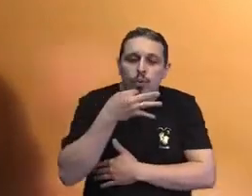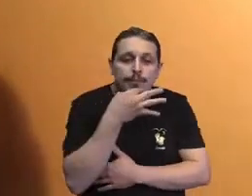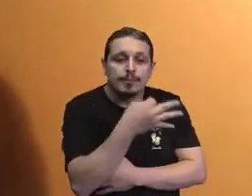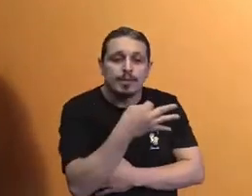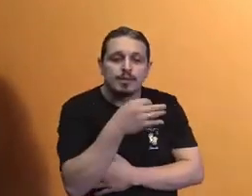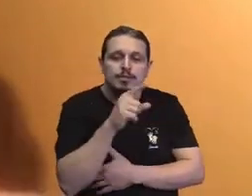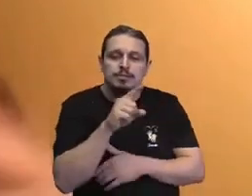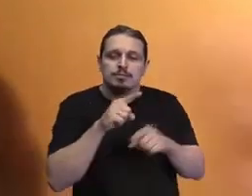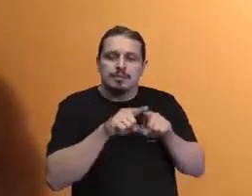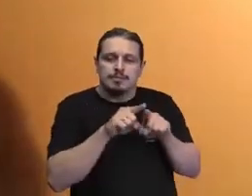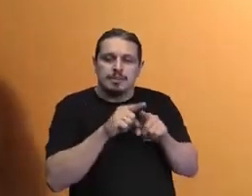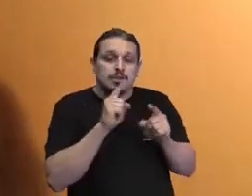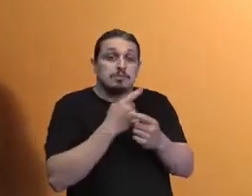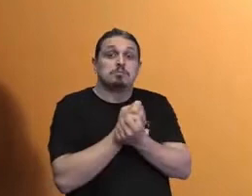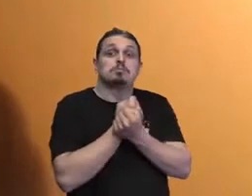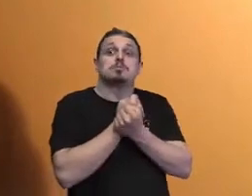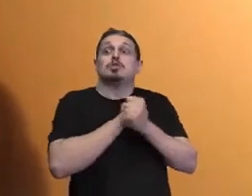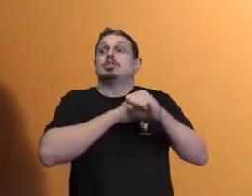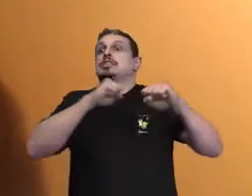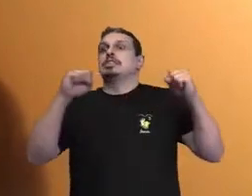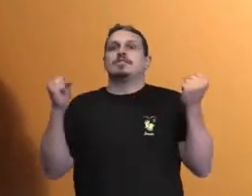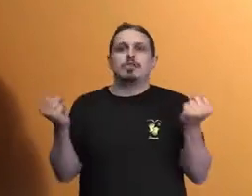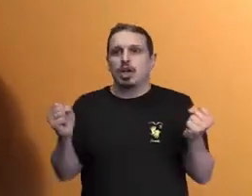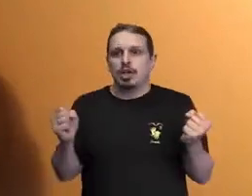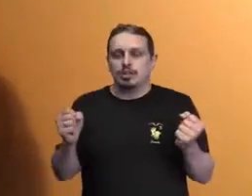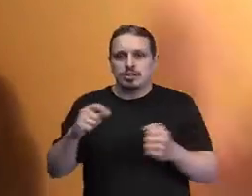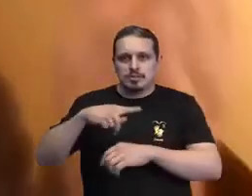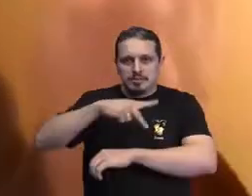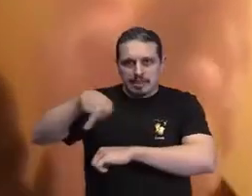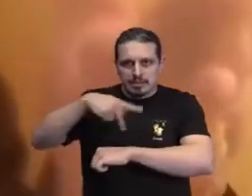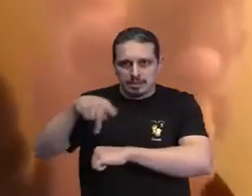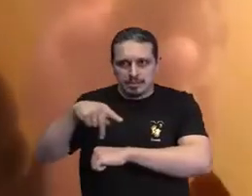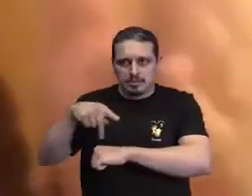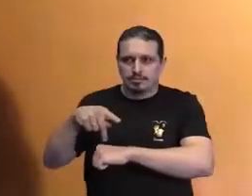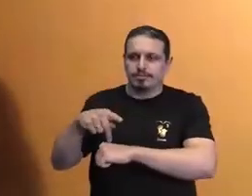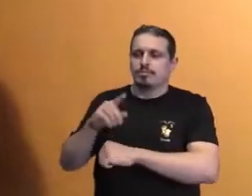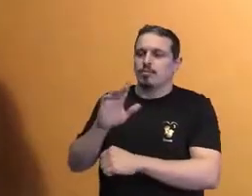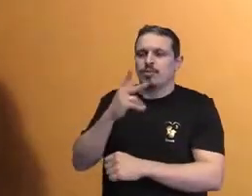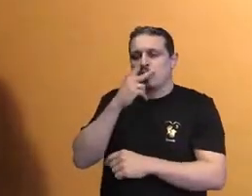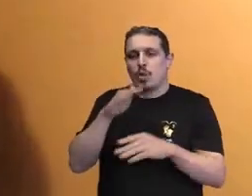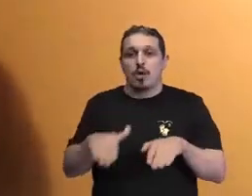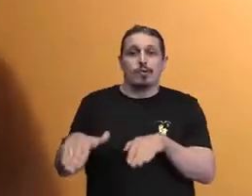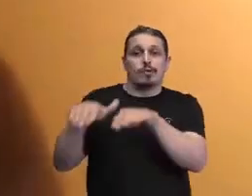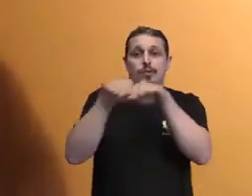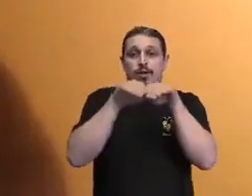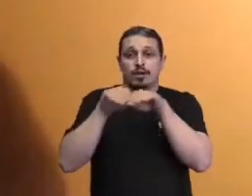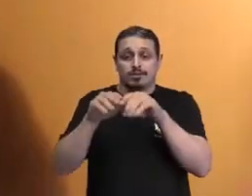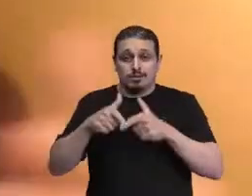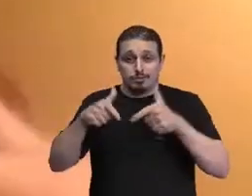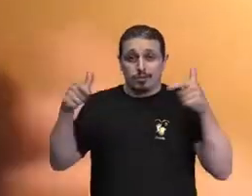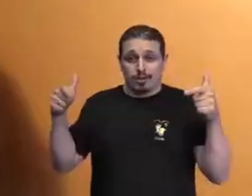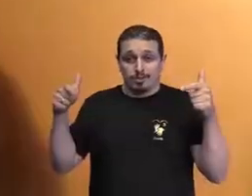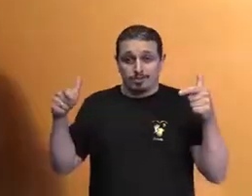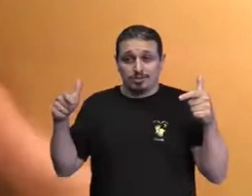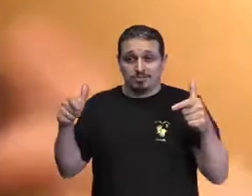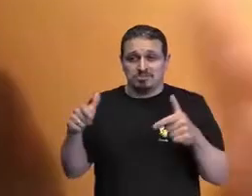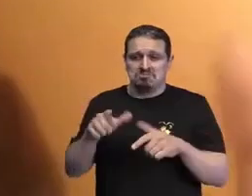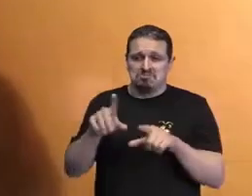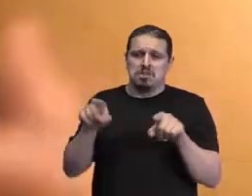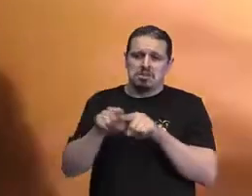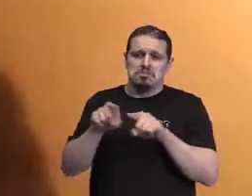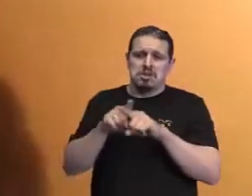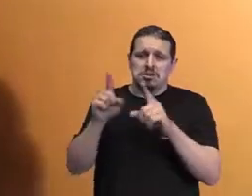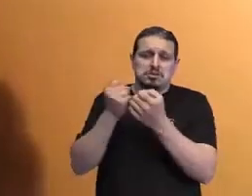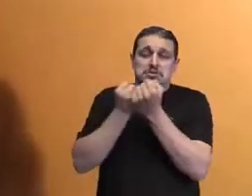impossível que o nosso país tenha uma igualdade maior entre as pessoas, na tua opinião. É impossível que pessoas que tenham algum